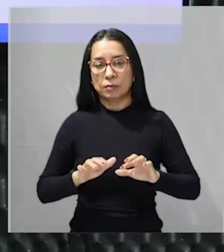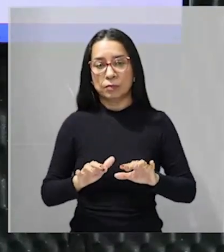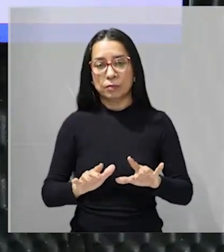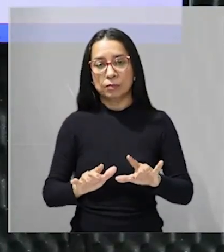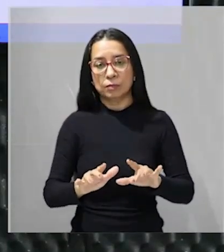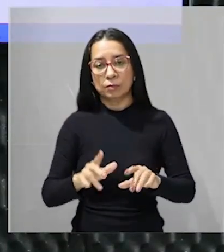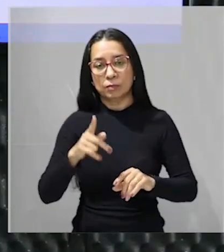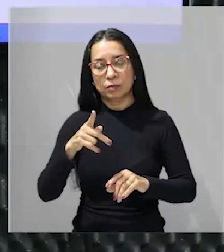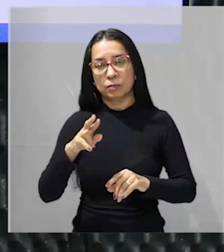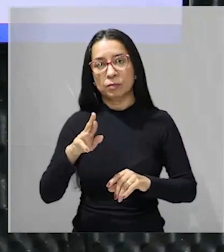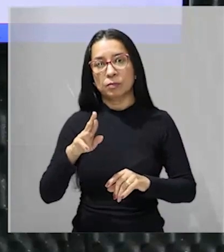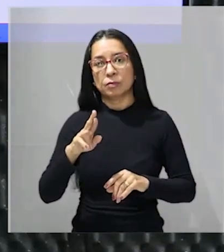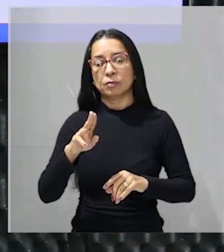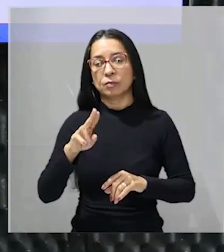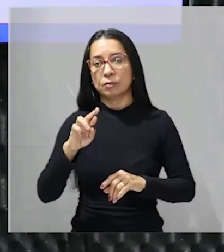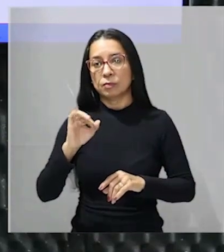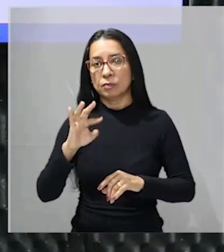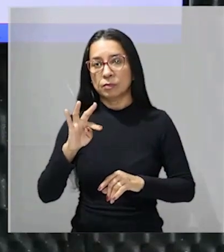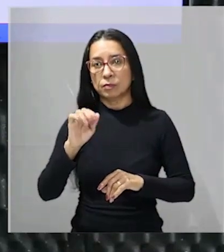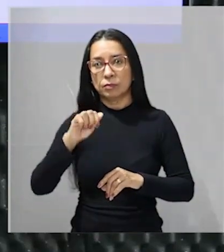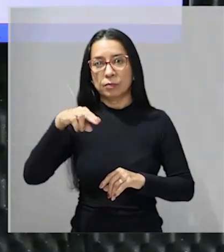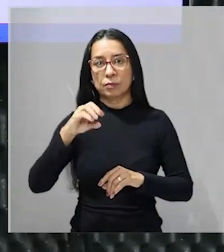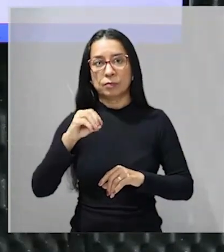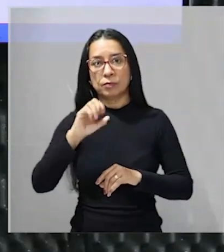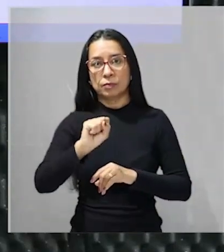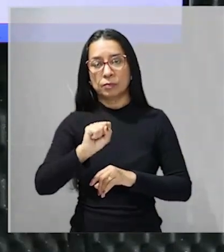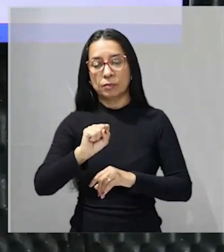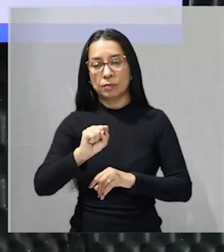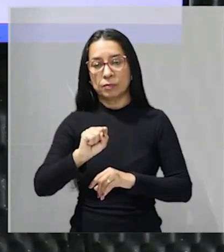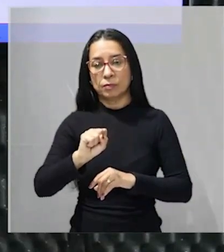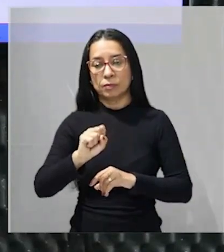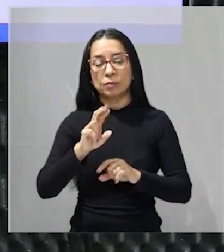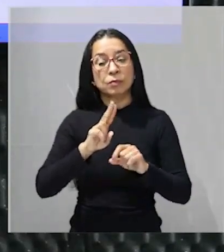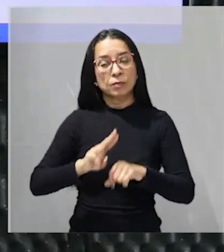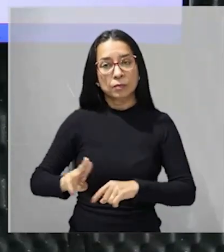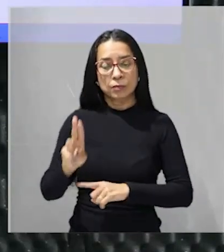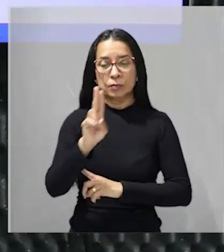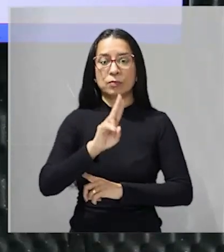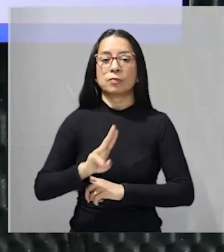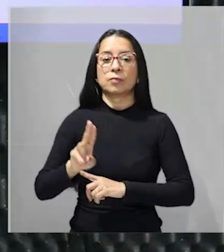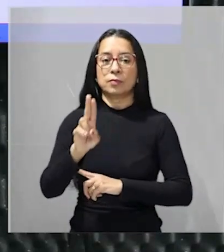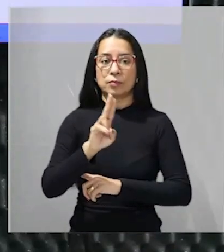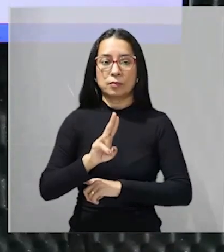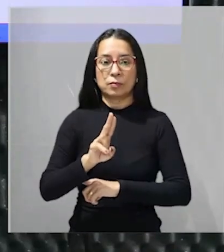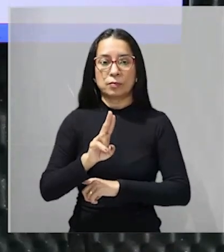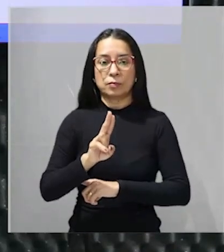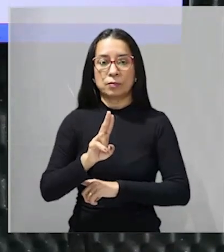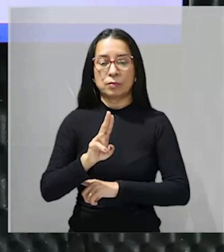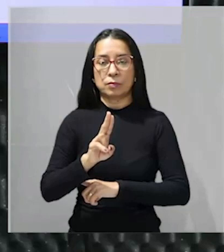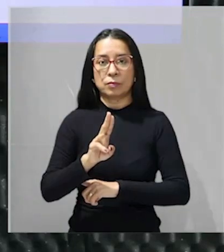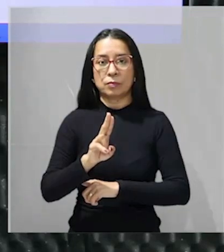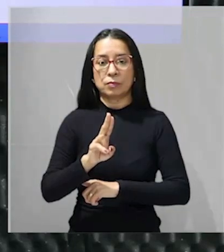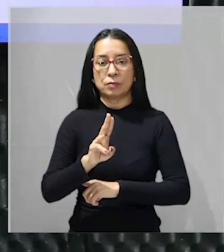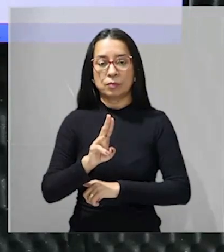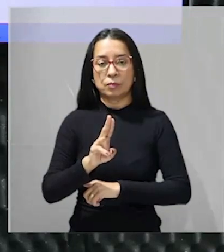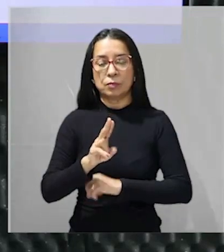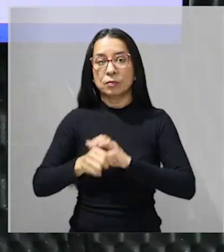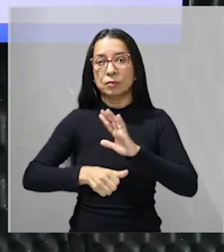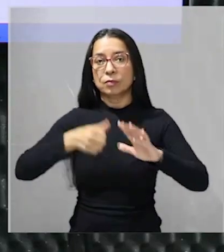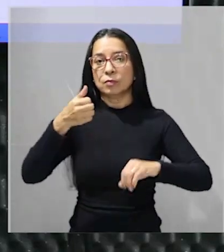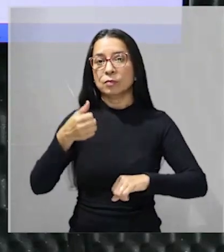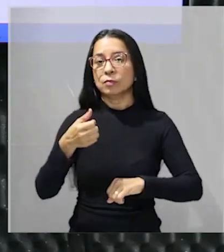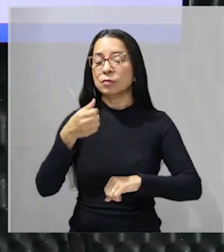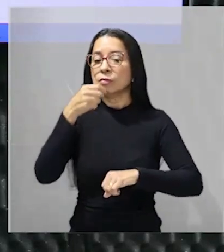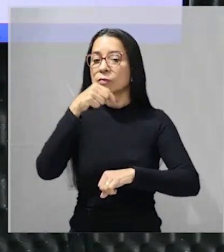nas chamadas colônias de povoamento mas a doutrina que foi utilizada no primeiro